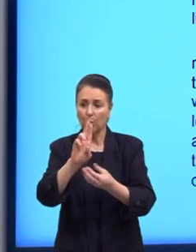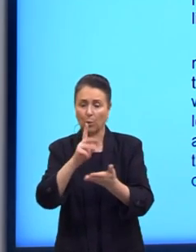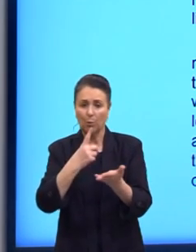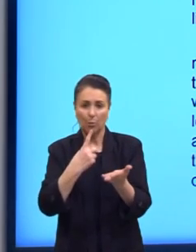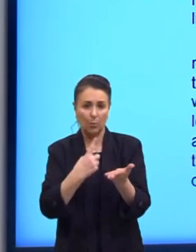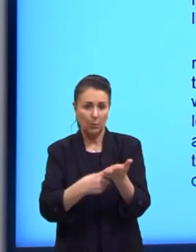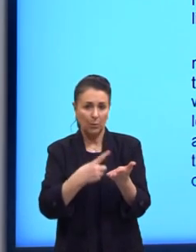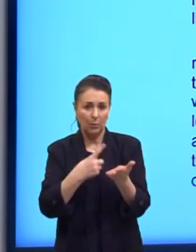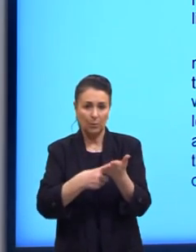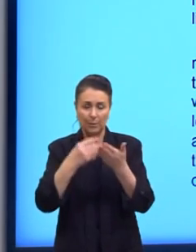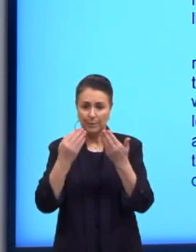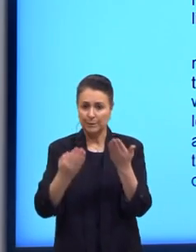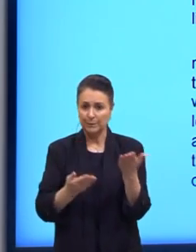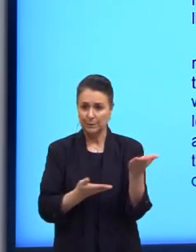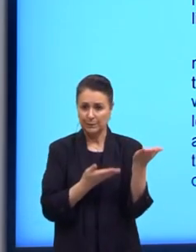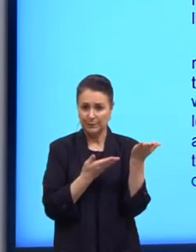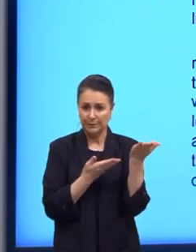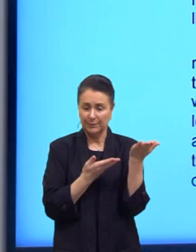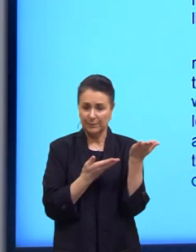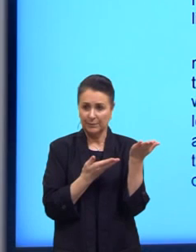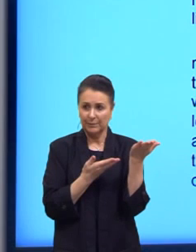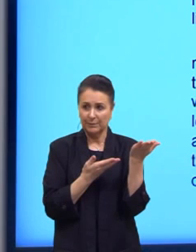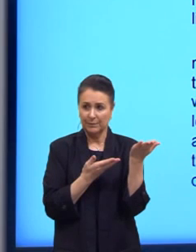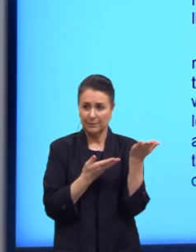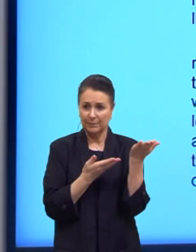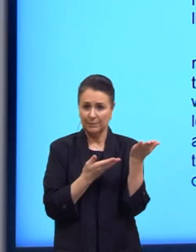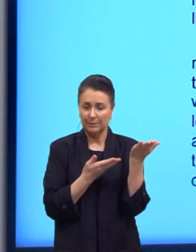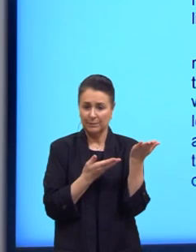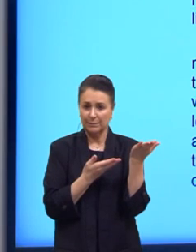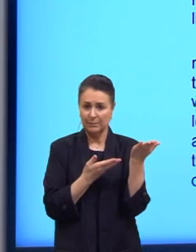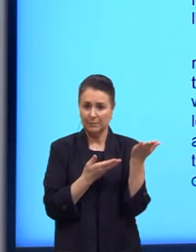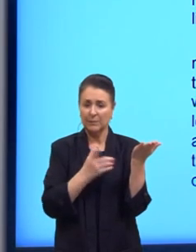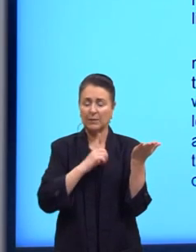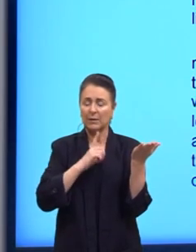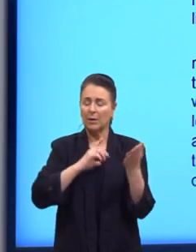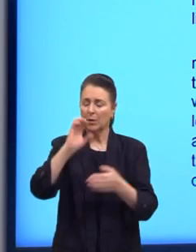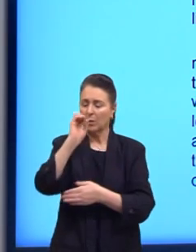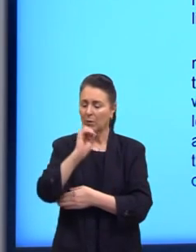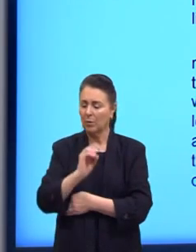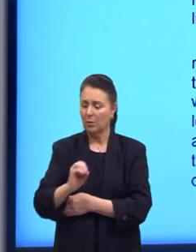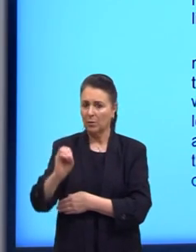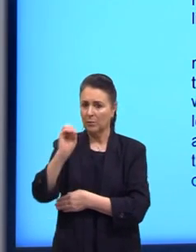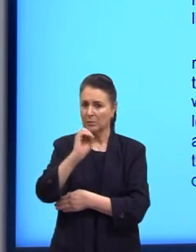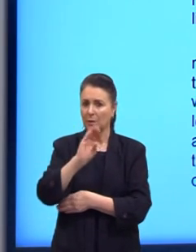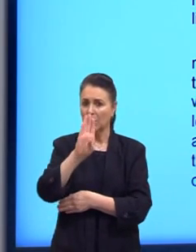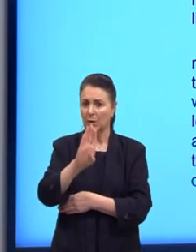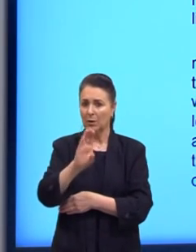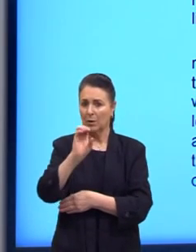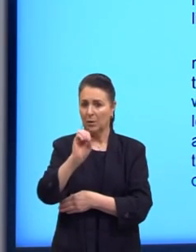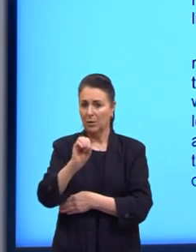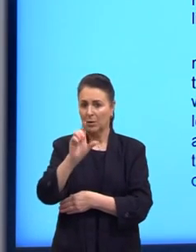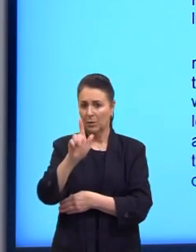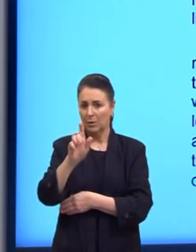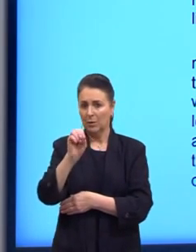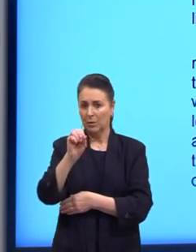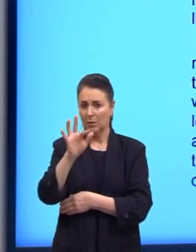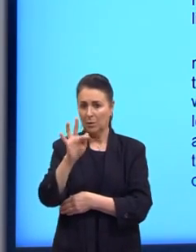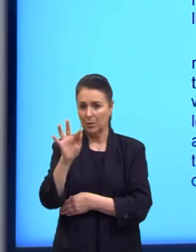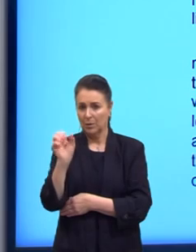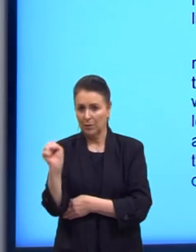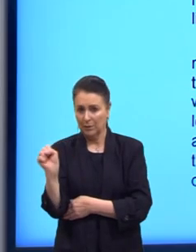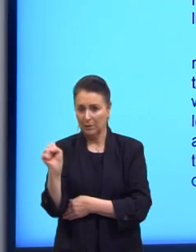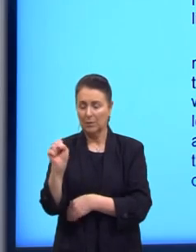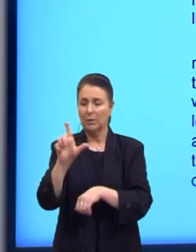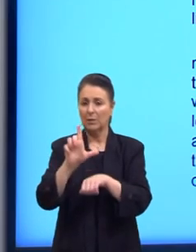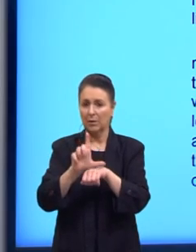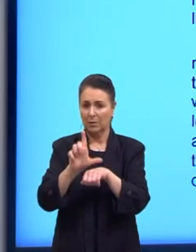are some great bogoffs, bogoff offers in store. Tem ótimos bogoffs, ótimas ofertas de bogoffs na